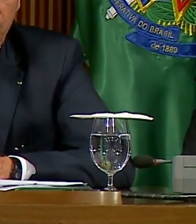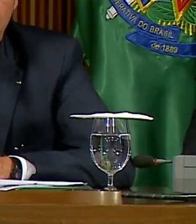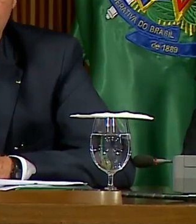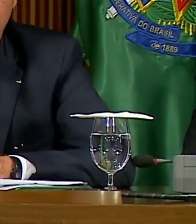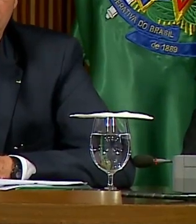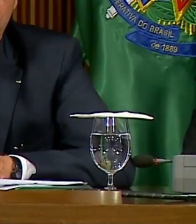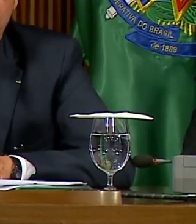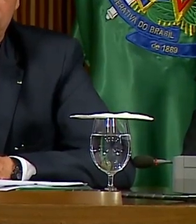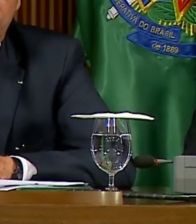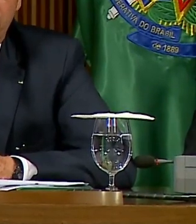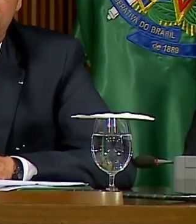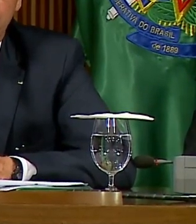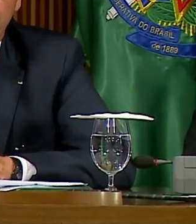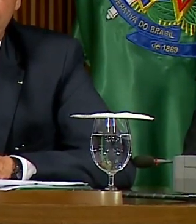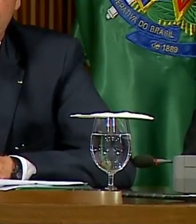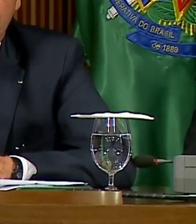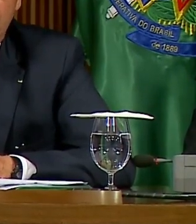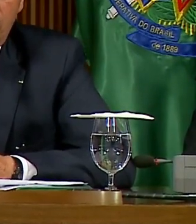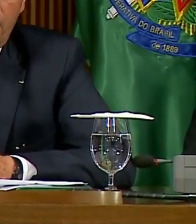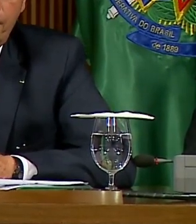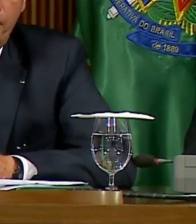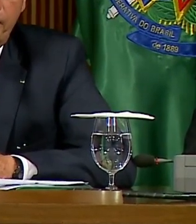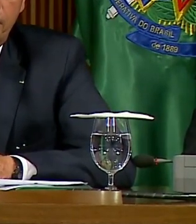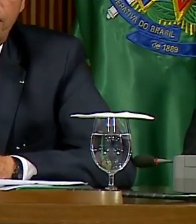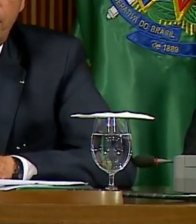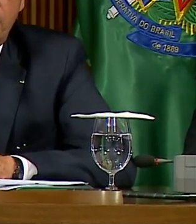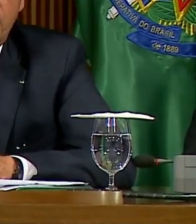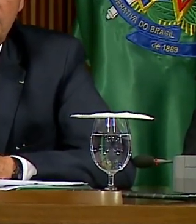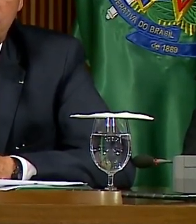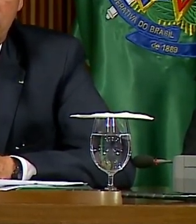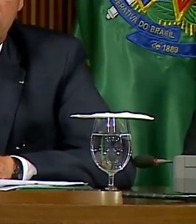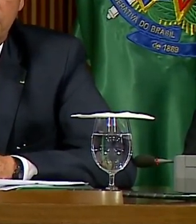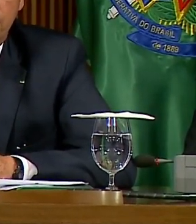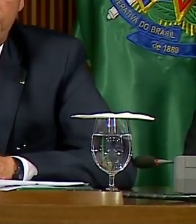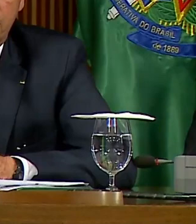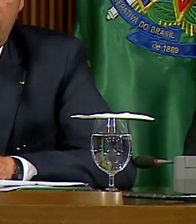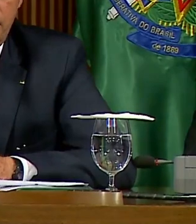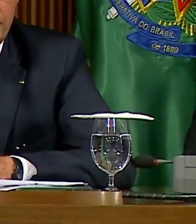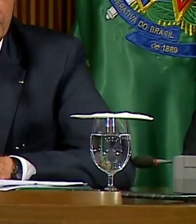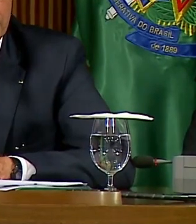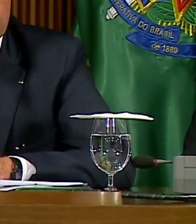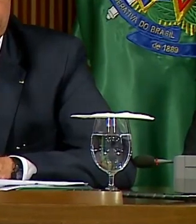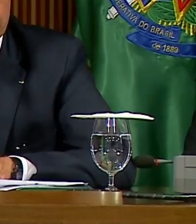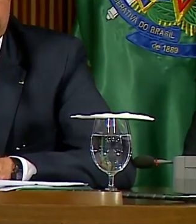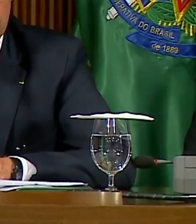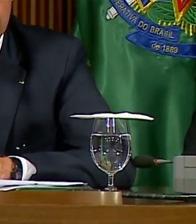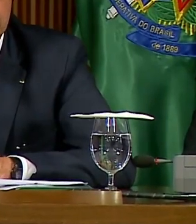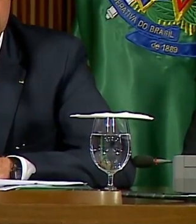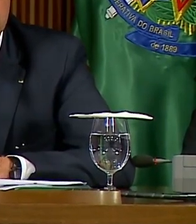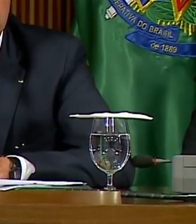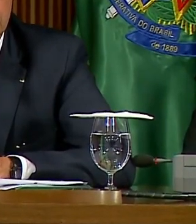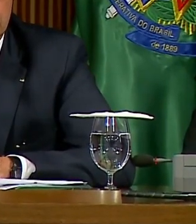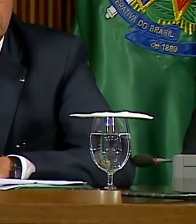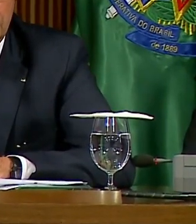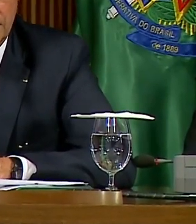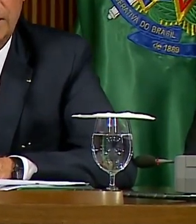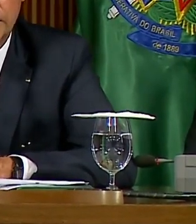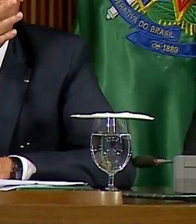ajuda todo mundo no Brasil. A própria reforma administrativa que estamos fazendo, que vai pegar só servidor